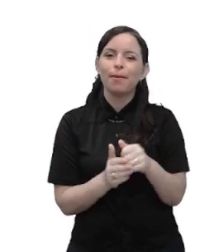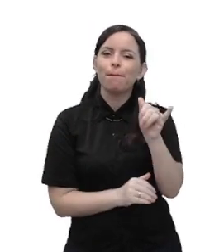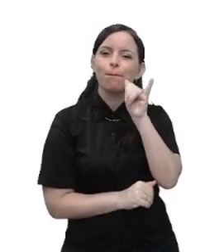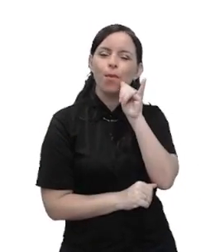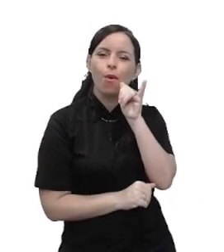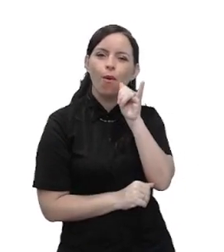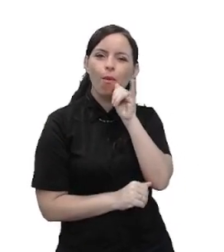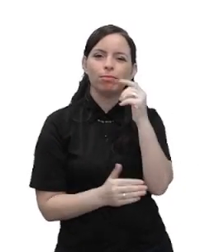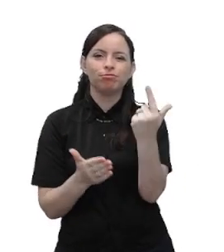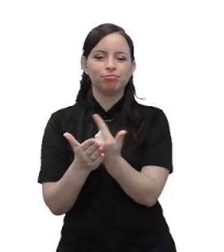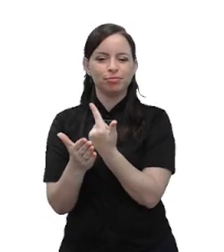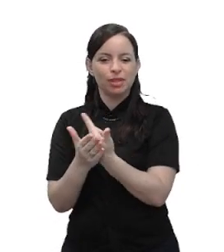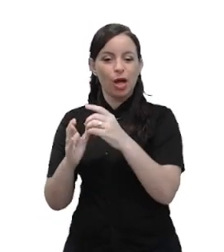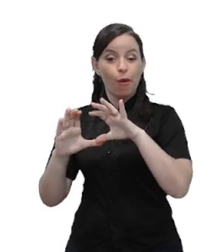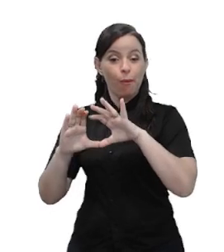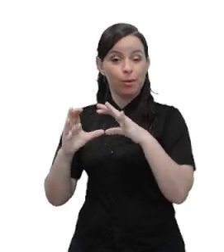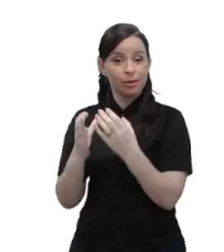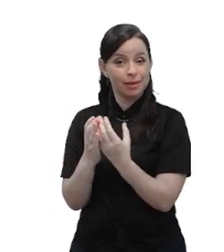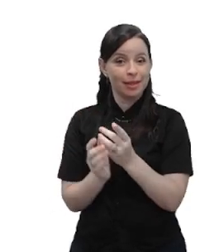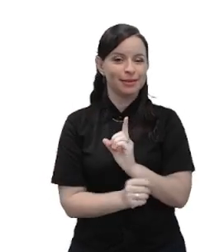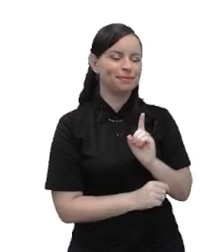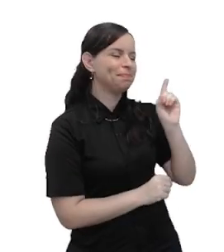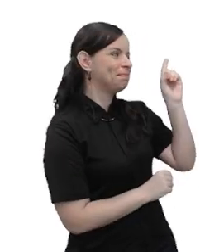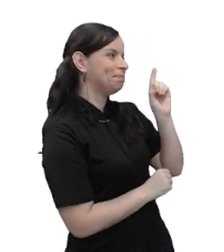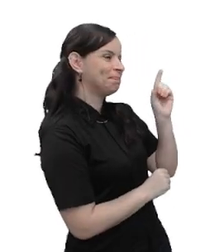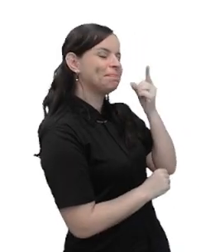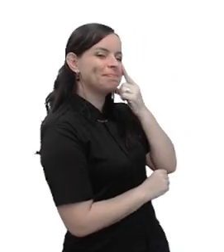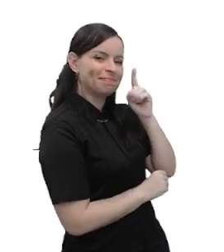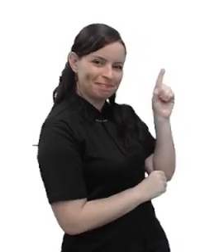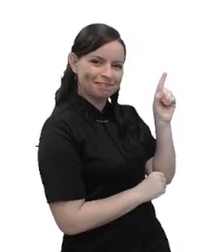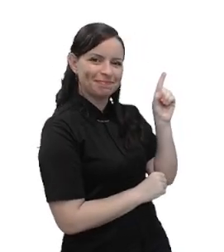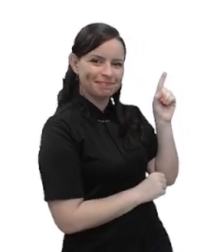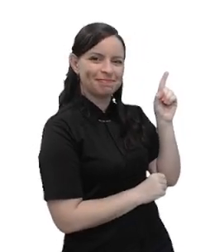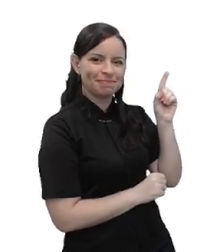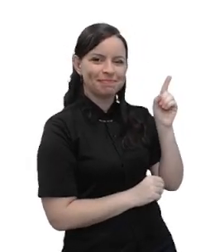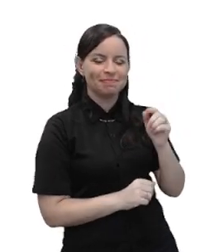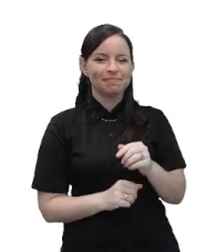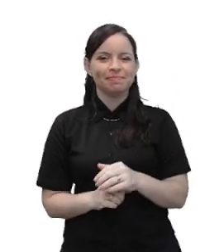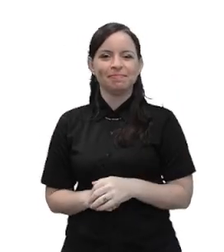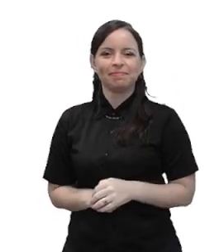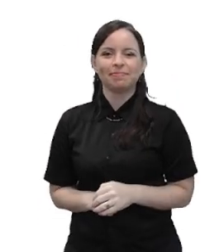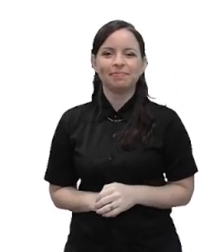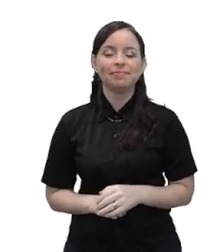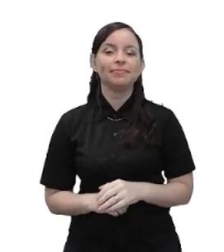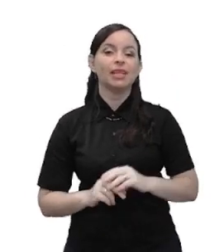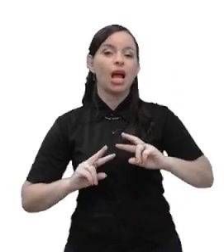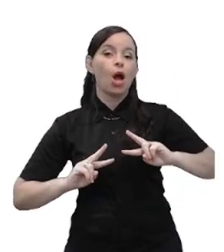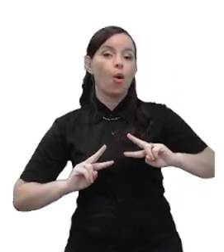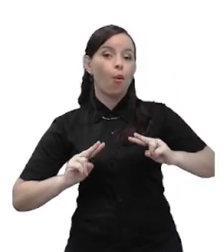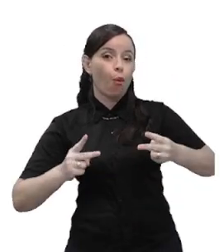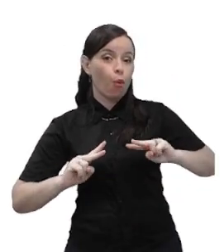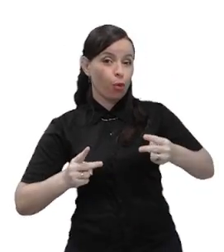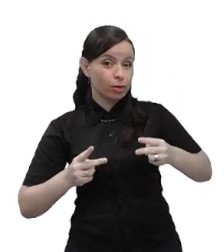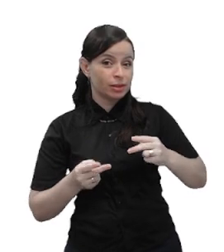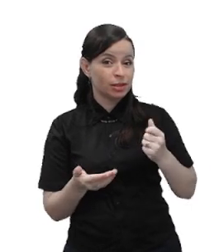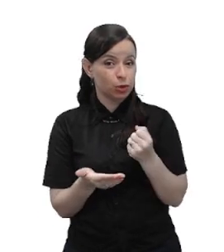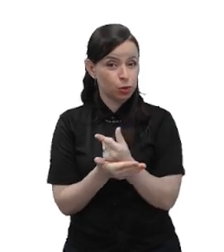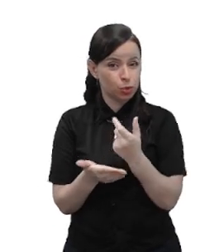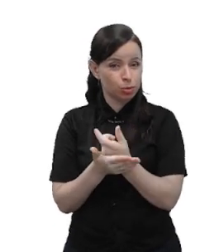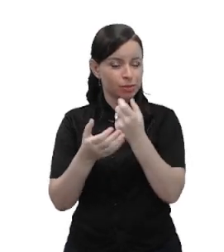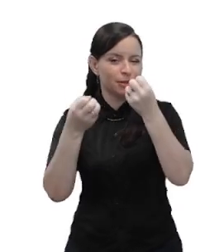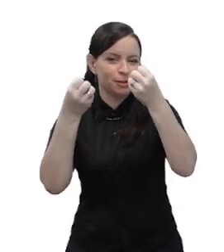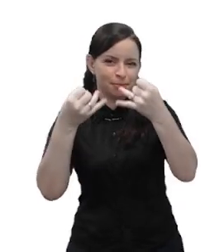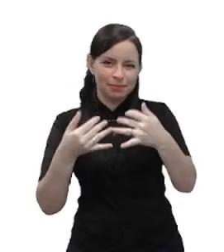que é o livro Comunidade, a busca por segurança no mundo atual. Um site de compras traz uma sinopse muito